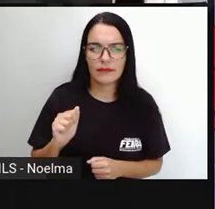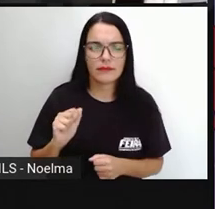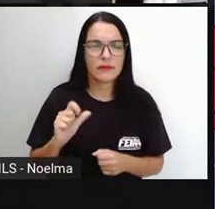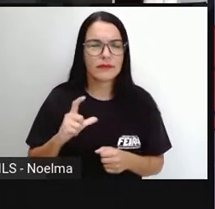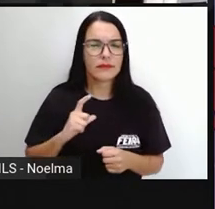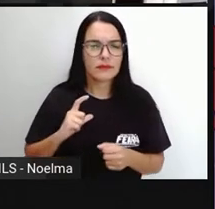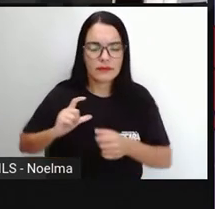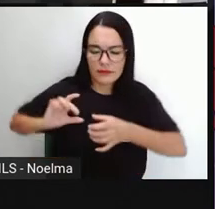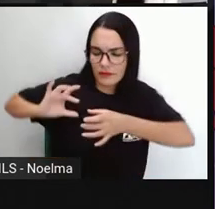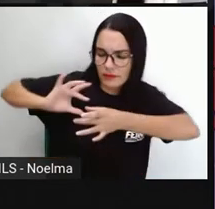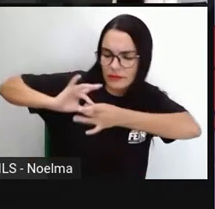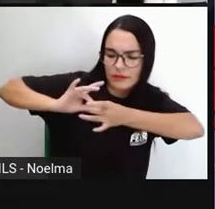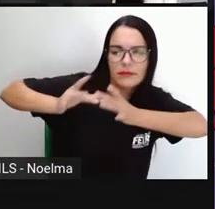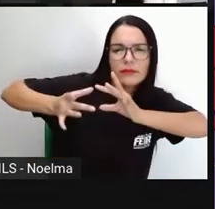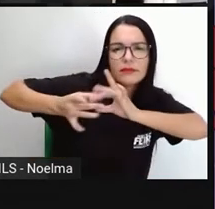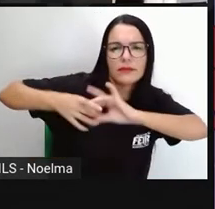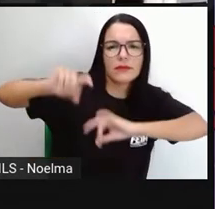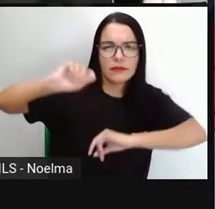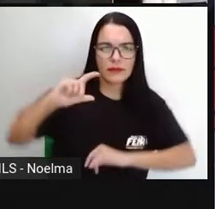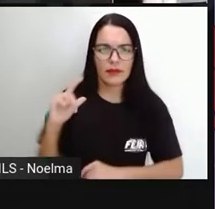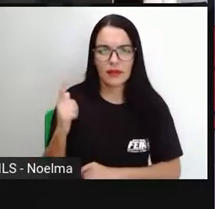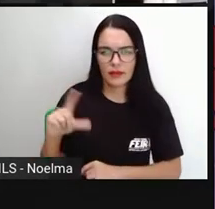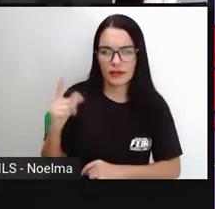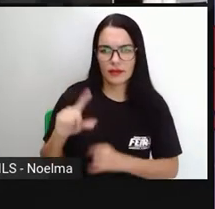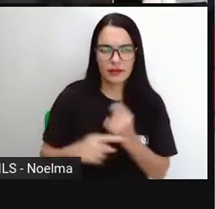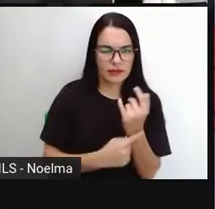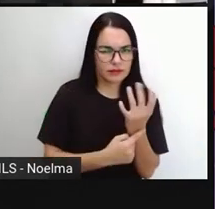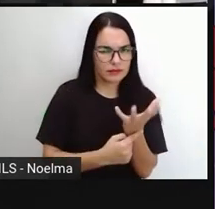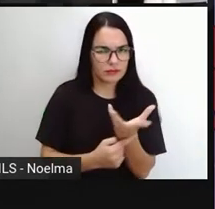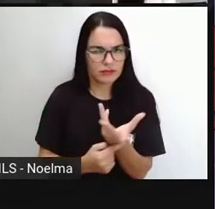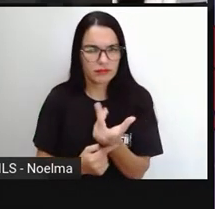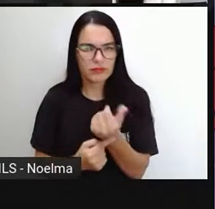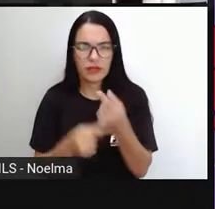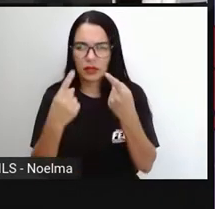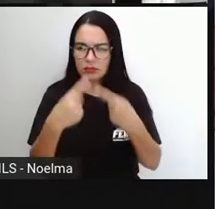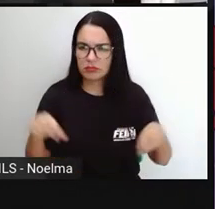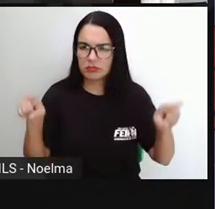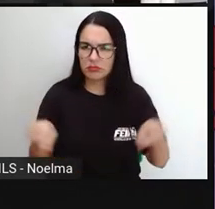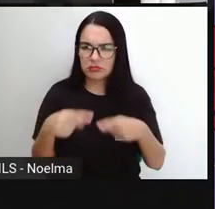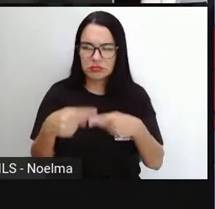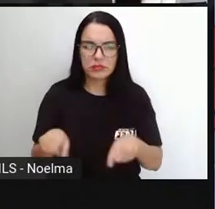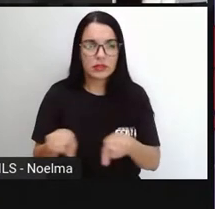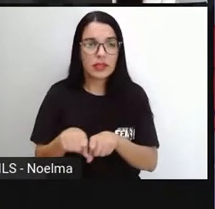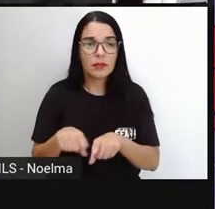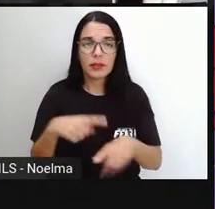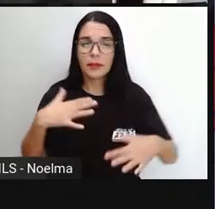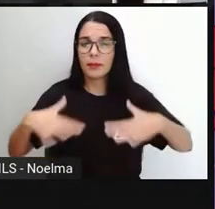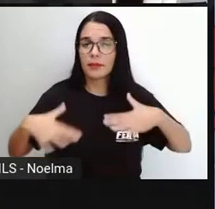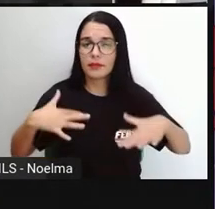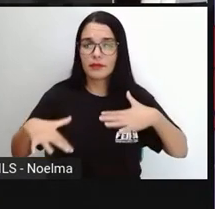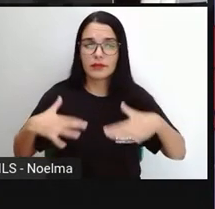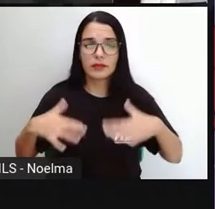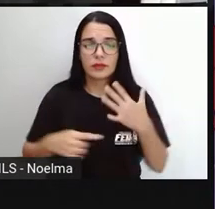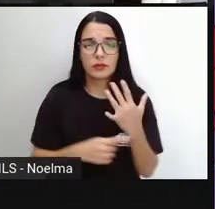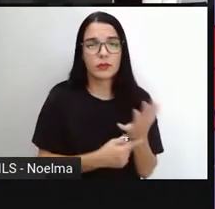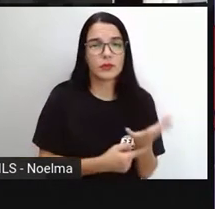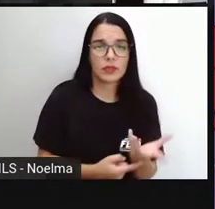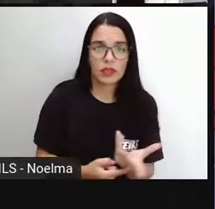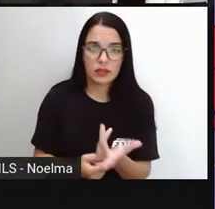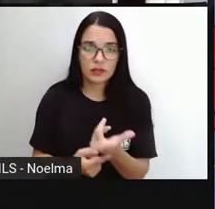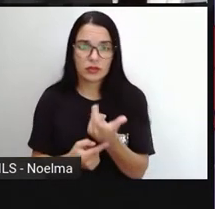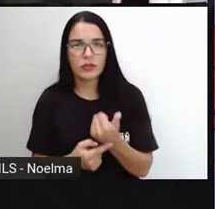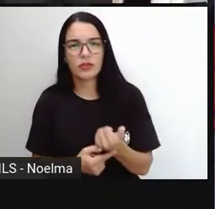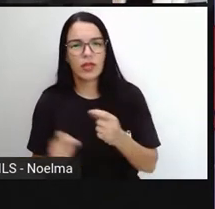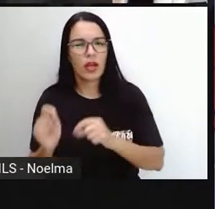manifestações artísticas, deixando sempre um rastro de beleza e sensibilidade. Então, quando a gente